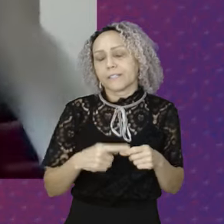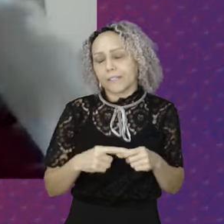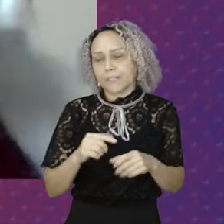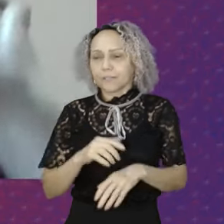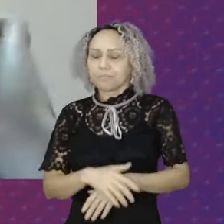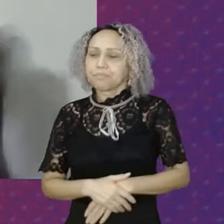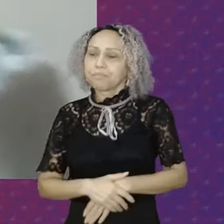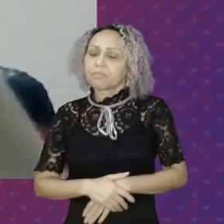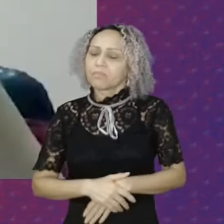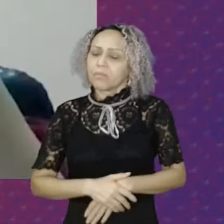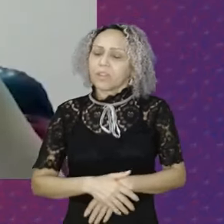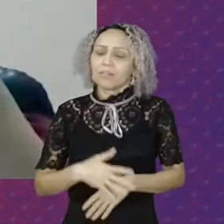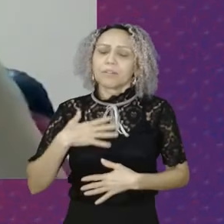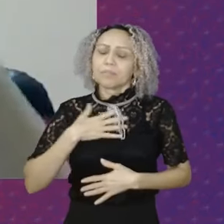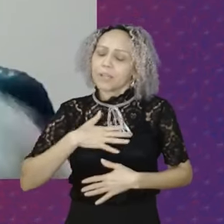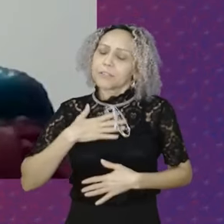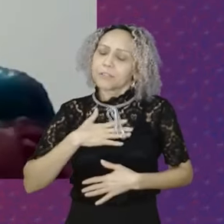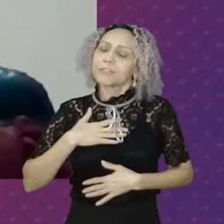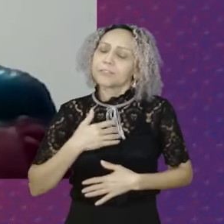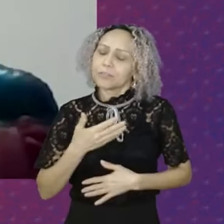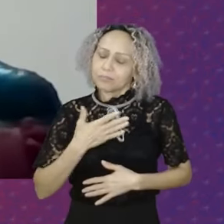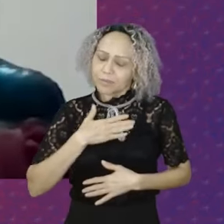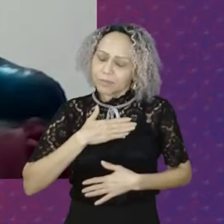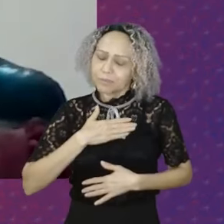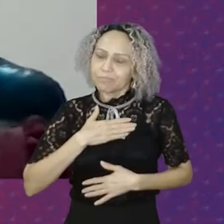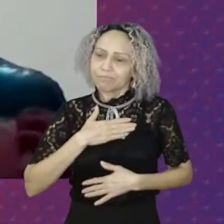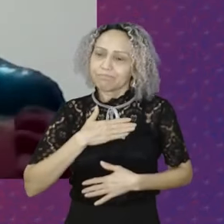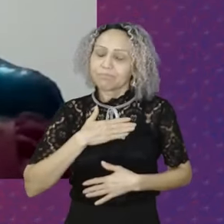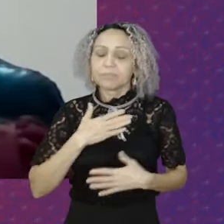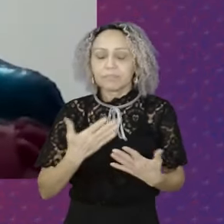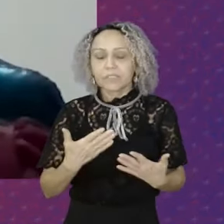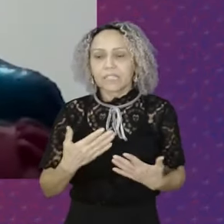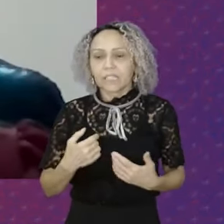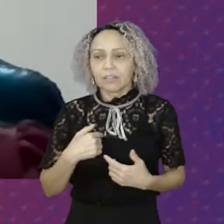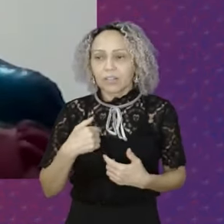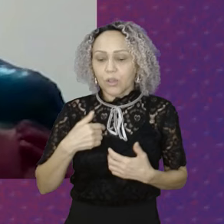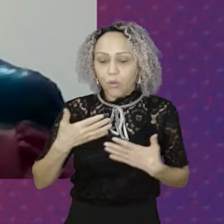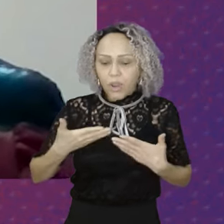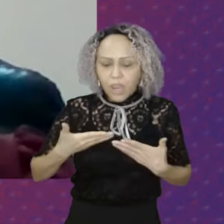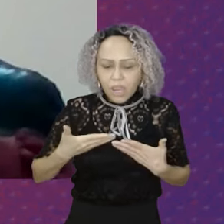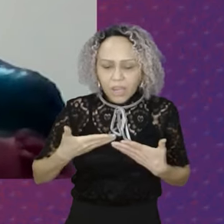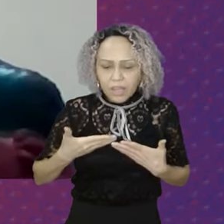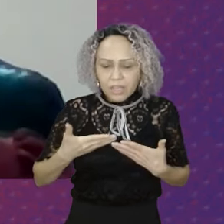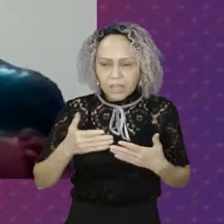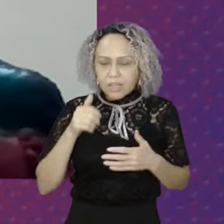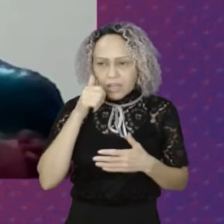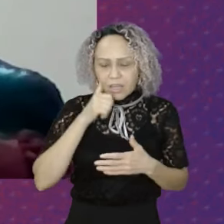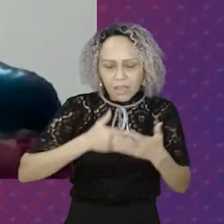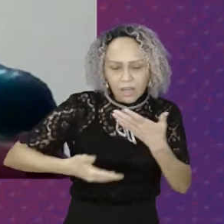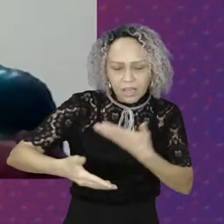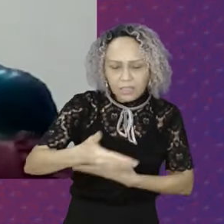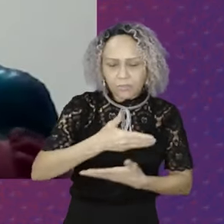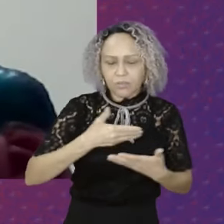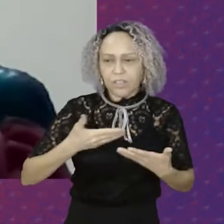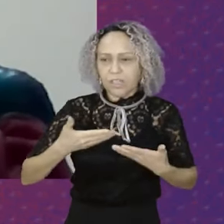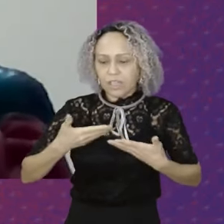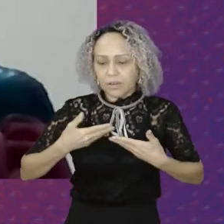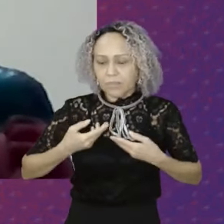ocupando Esse Esse lugar E aí eu recebi o convite De poder vir aqui Nesse Nesse coletivo